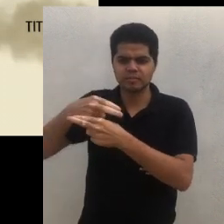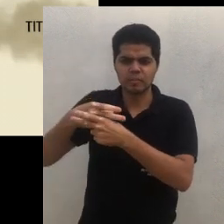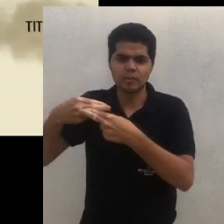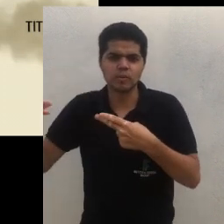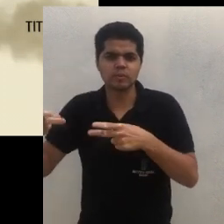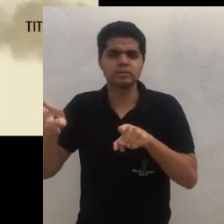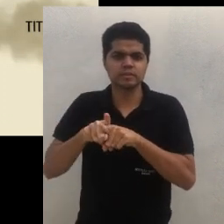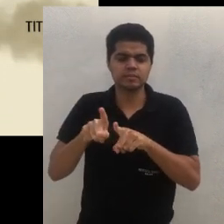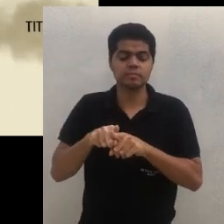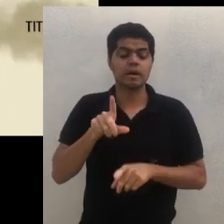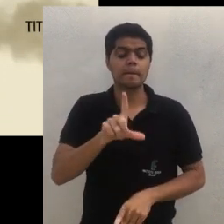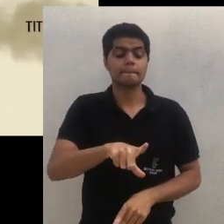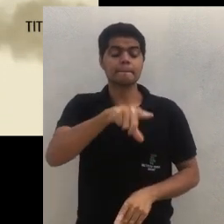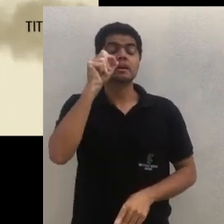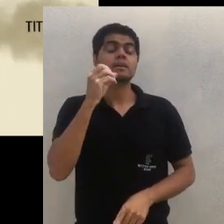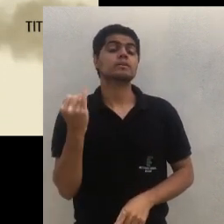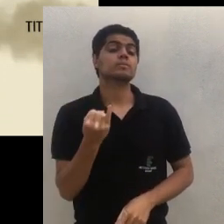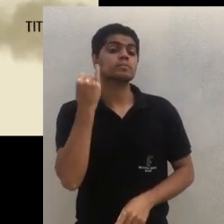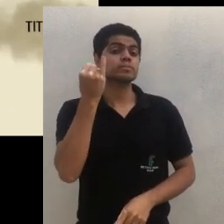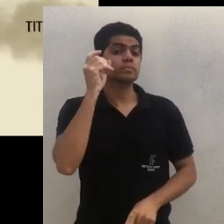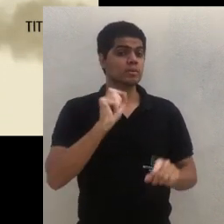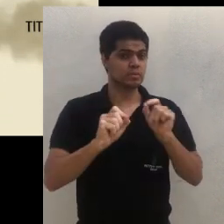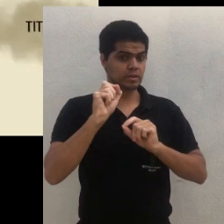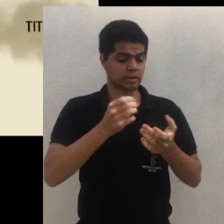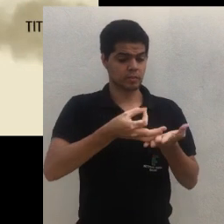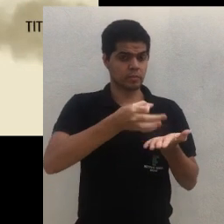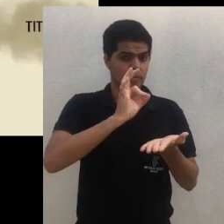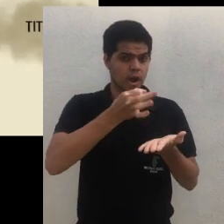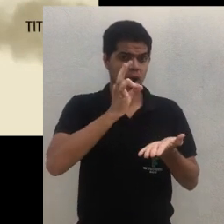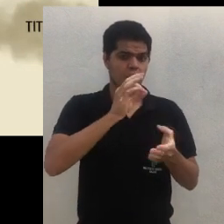Então, essas plantas são companheiras do café,